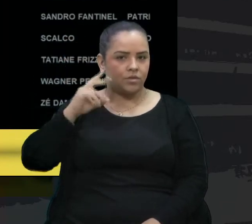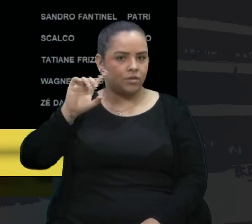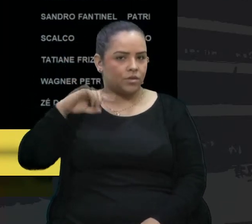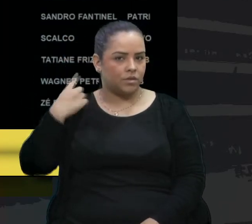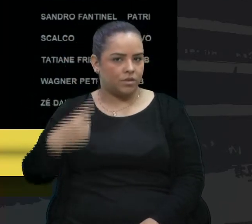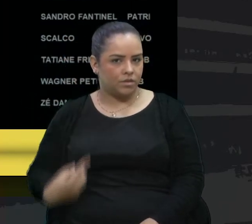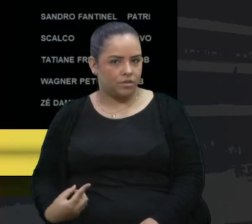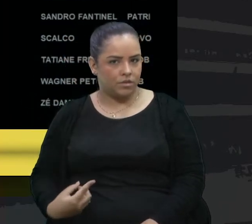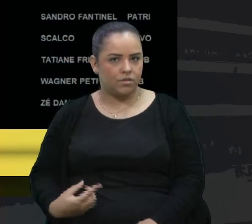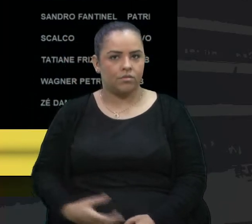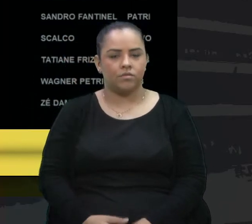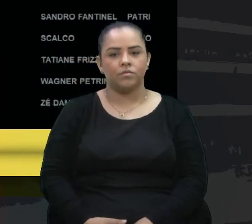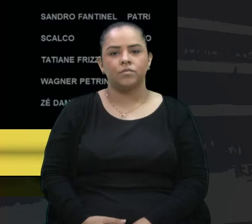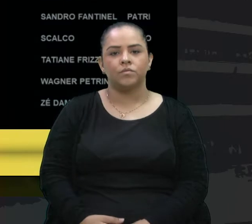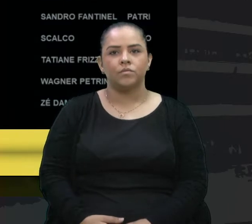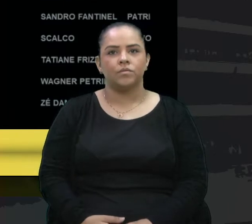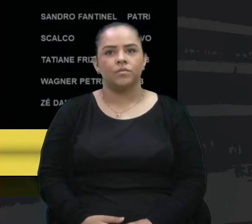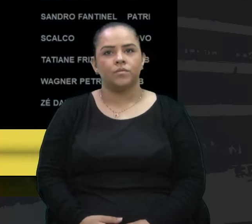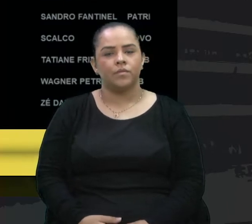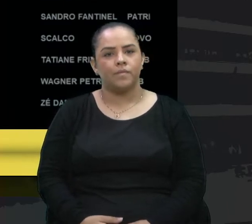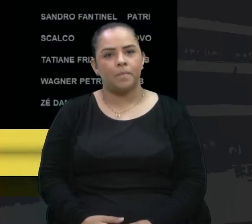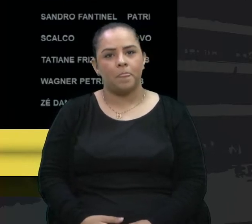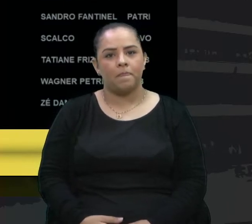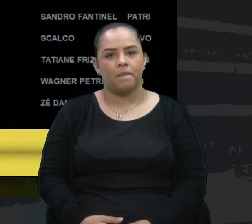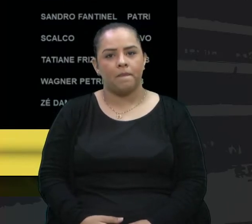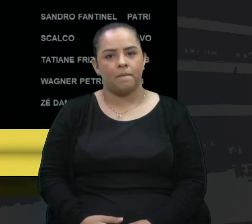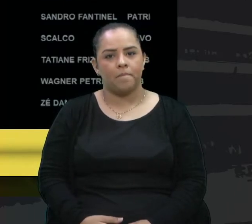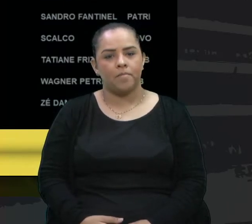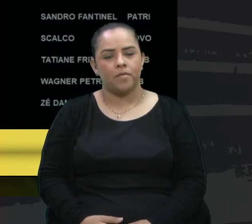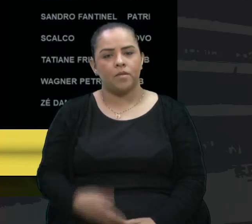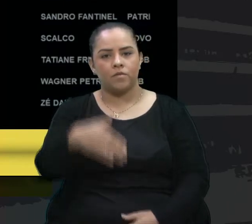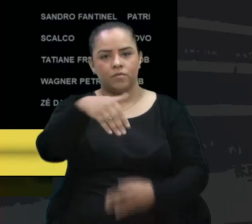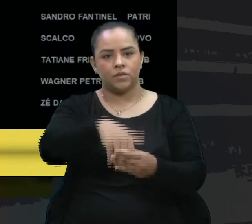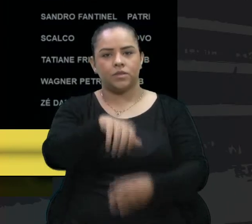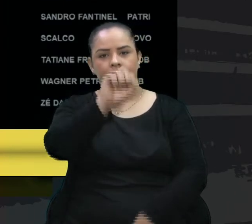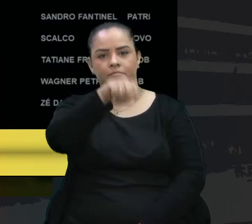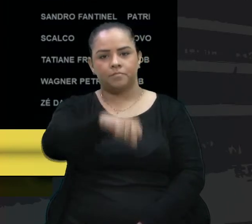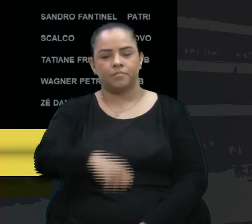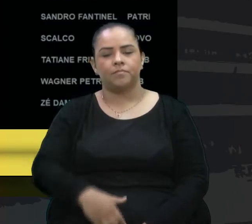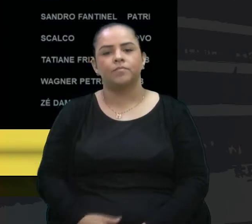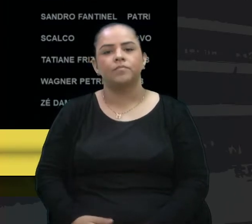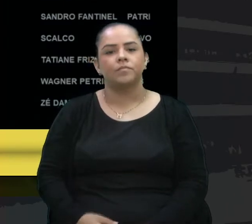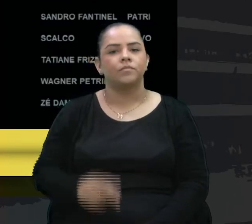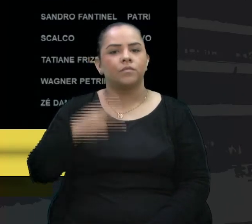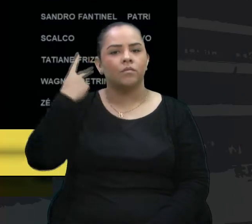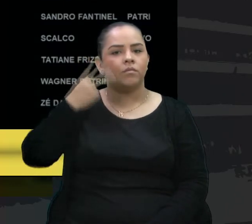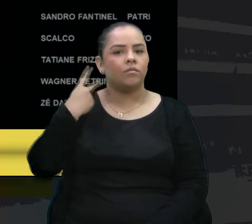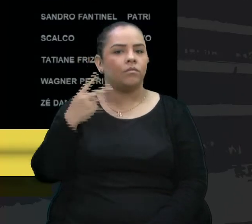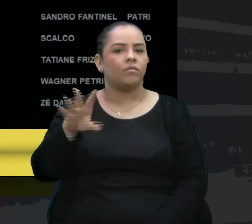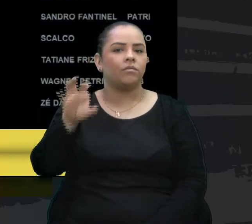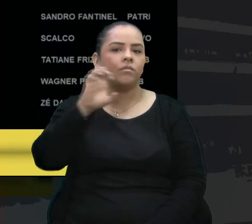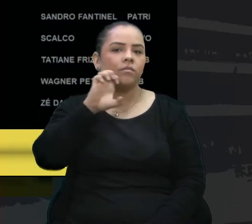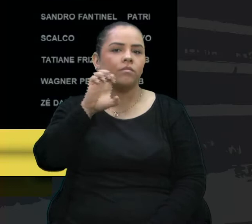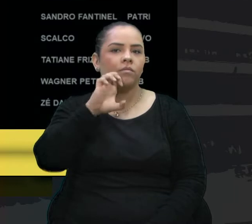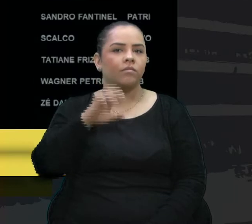vota sim. Vota sim, vereadora Estela Ballardin,